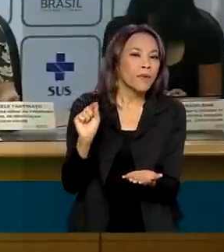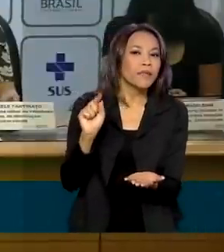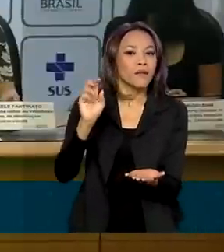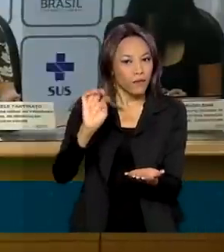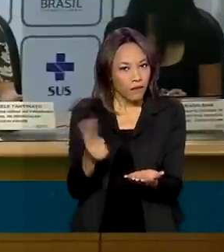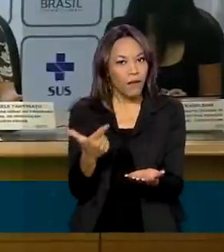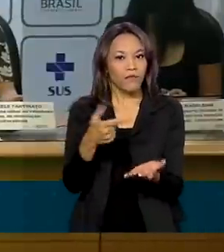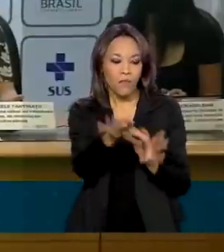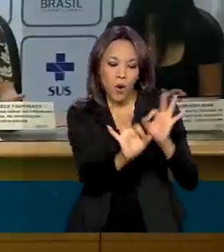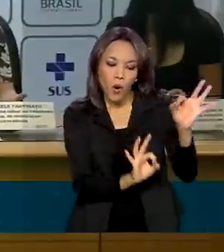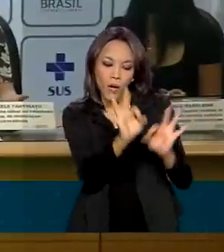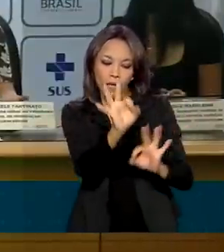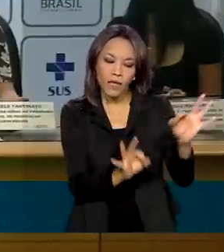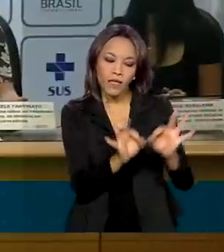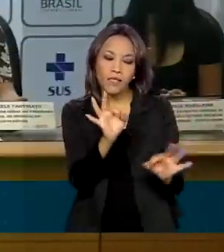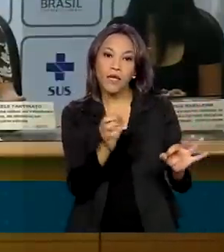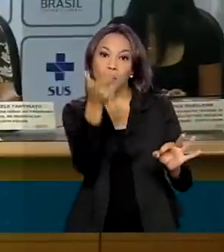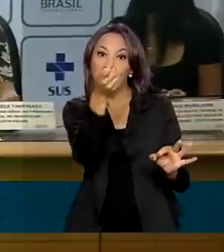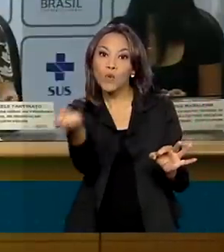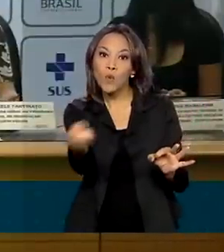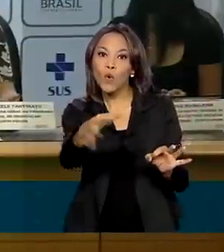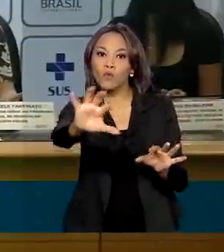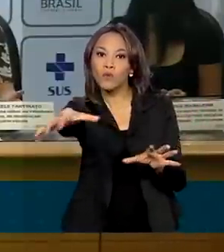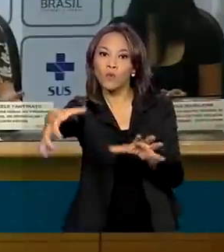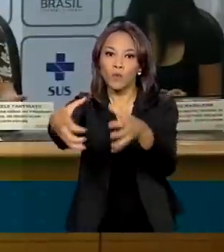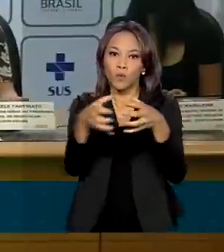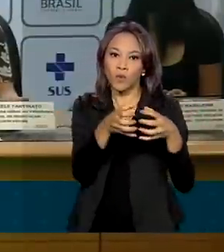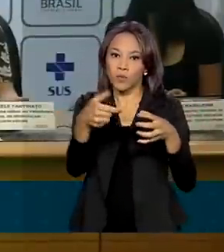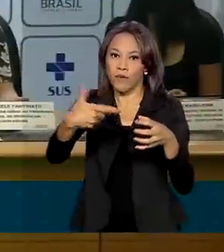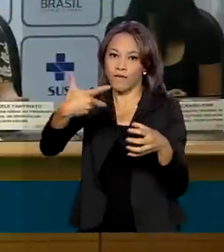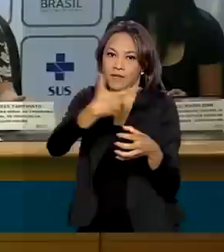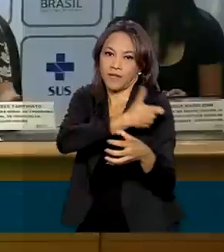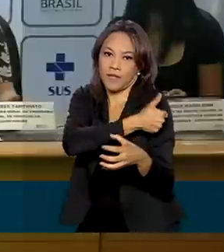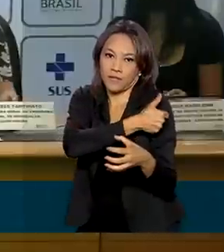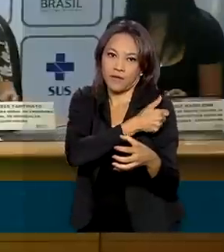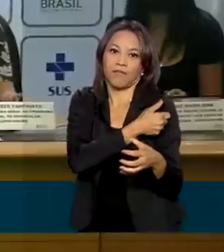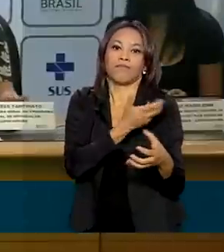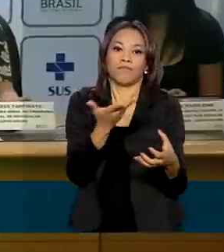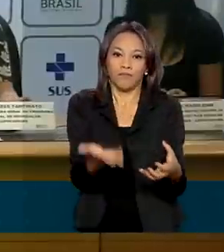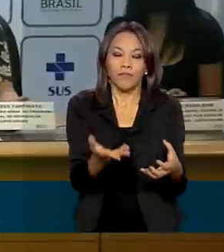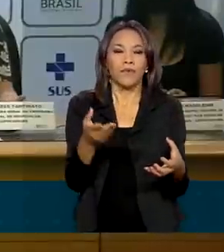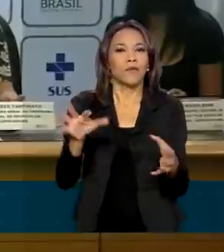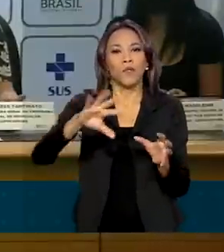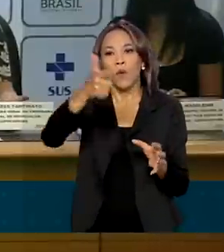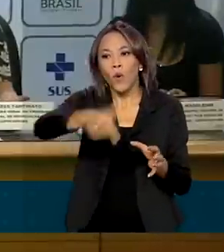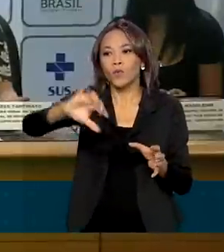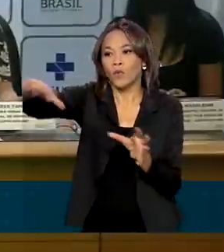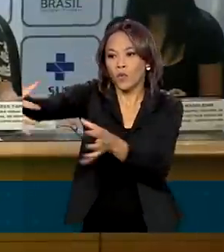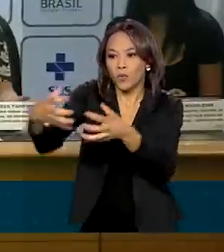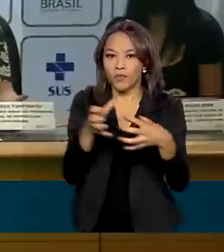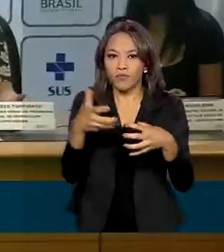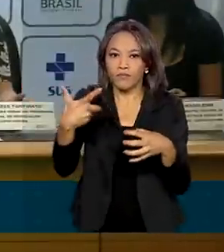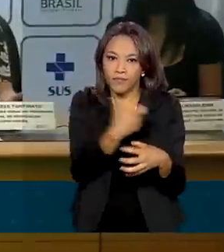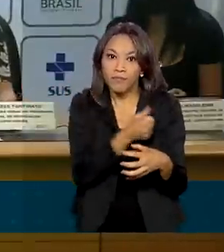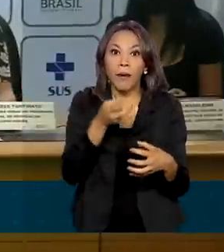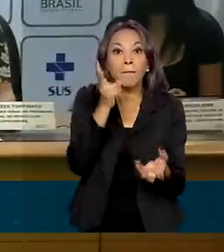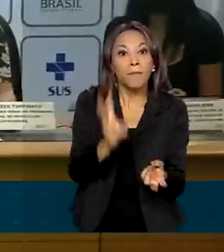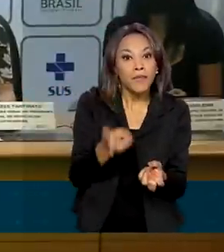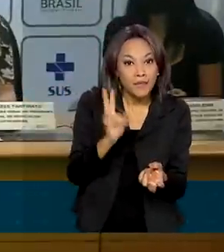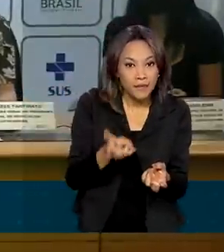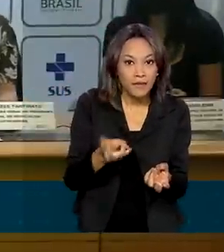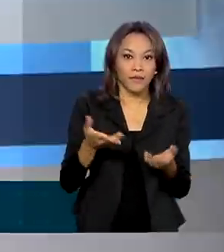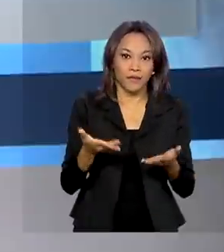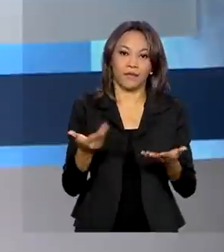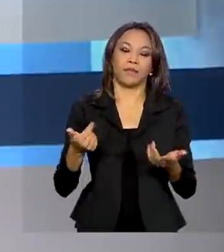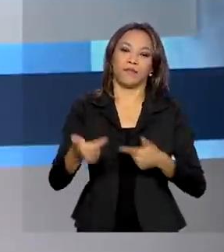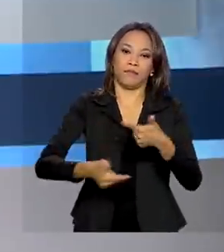planejar a inserção de novos grupos, principalmente no que diz respeito à manutenção dos serviços essenciais no país.